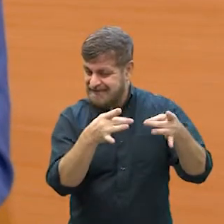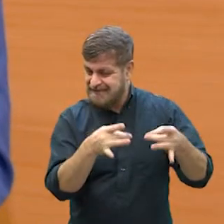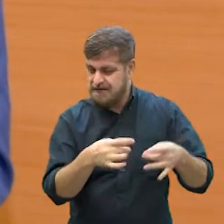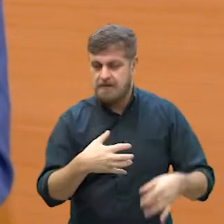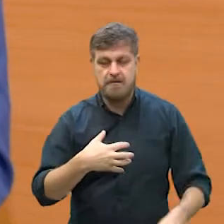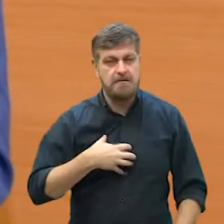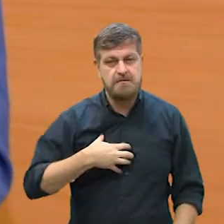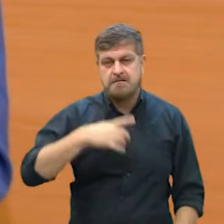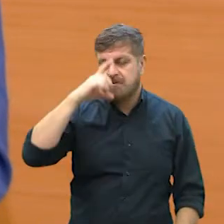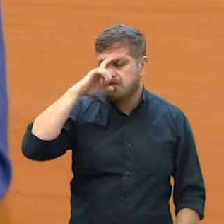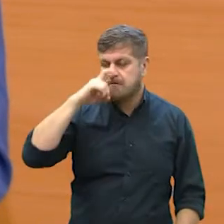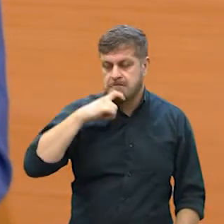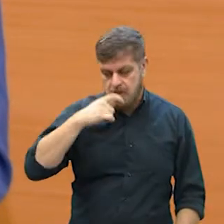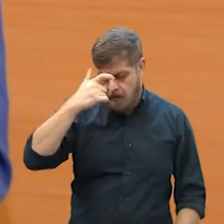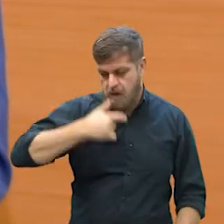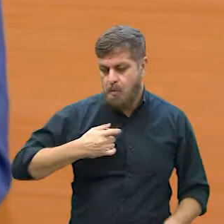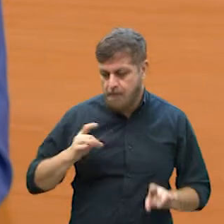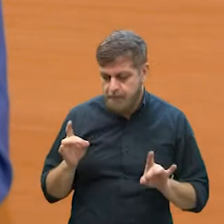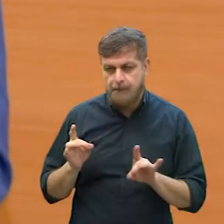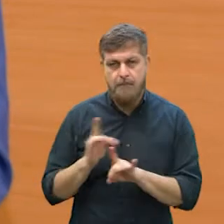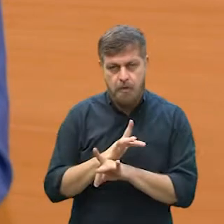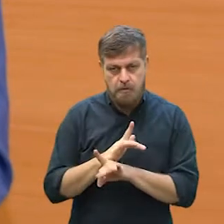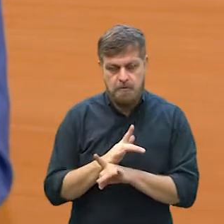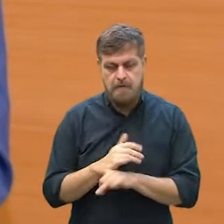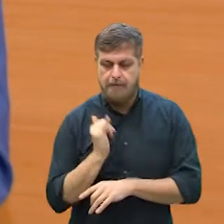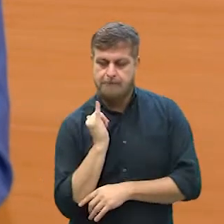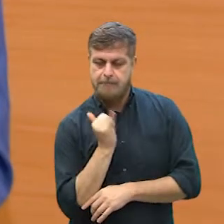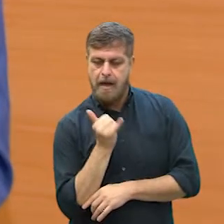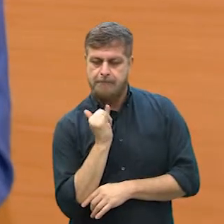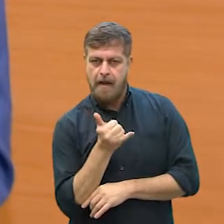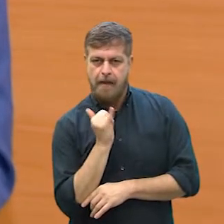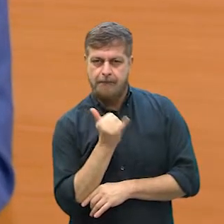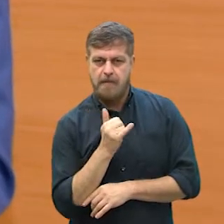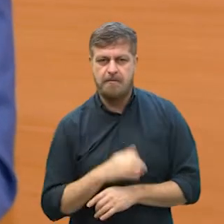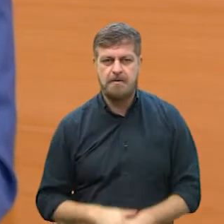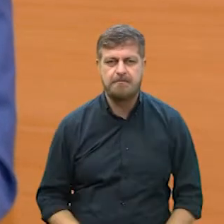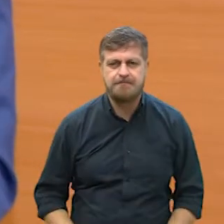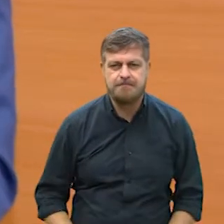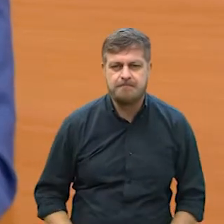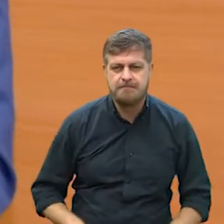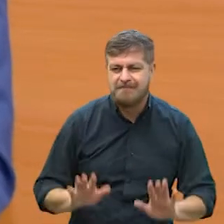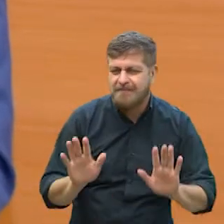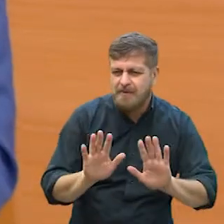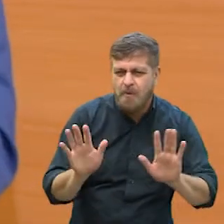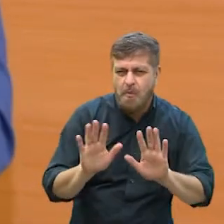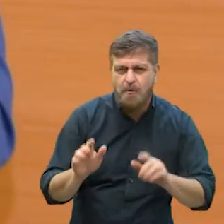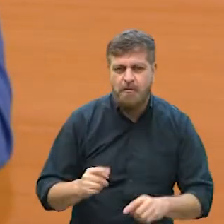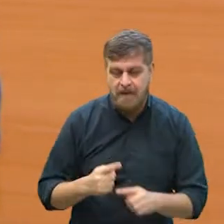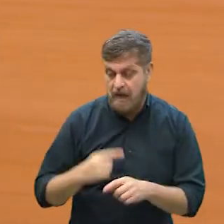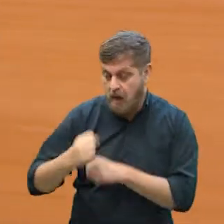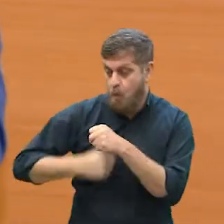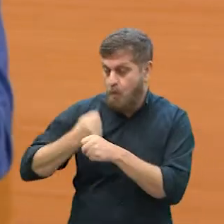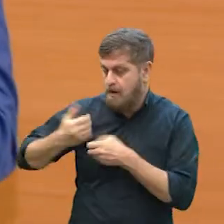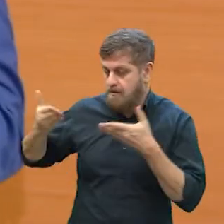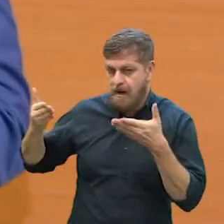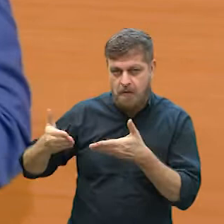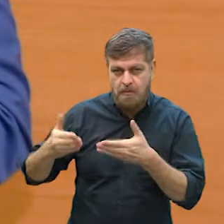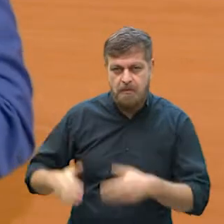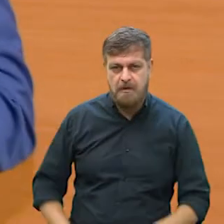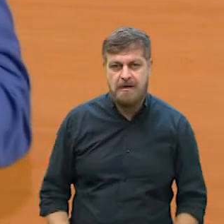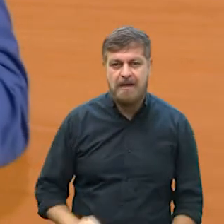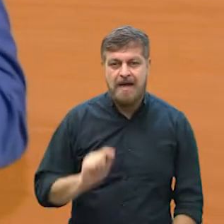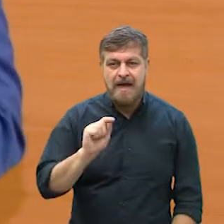assunto que eu me sinto tranquilo, me sinto preparado para abordar. E não é, isso não veio esse ano.